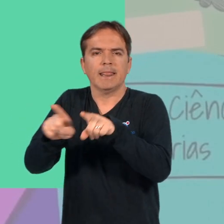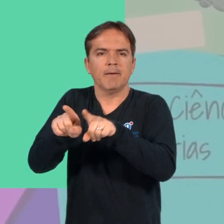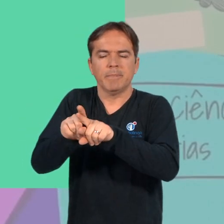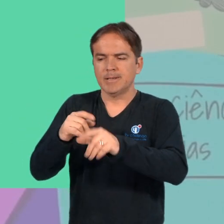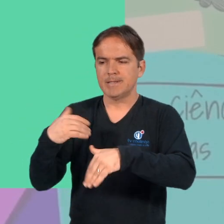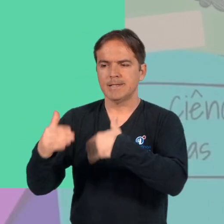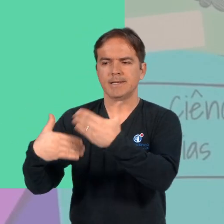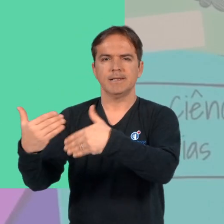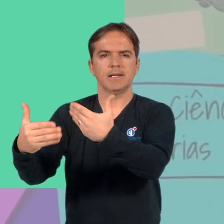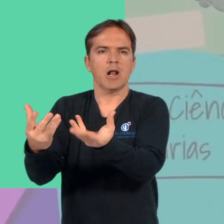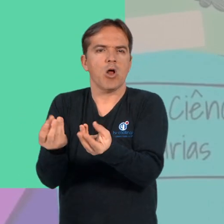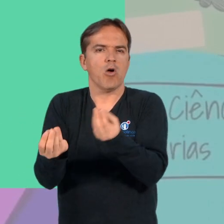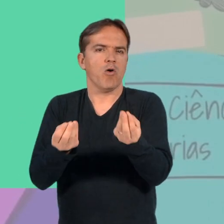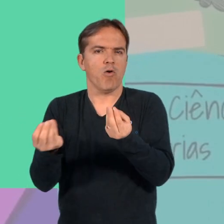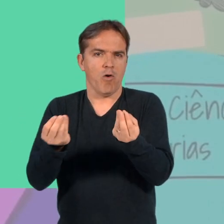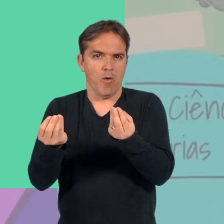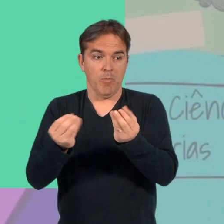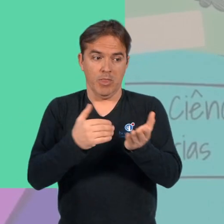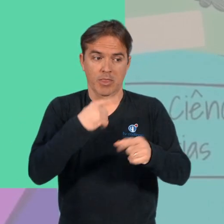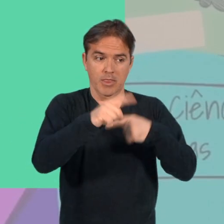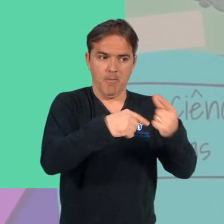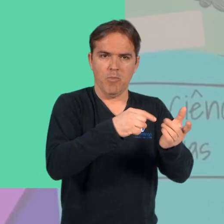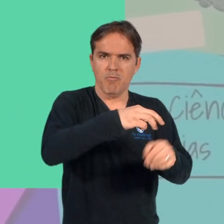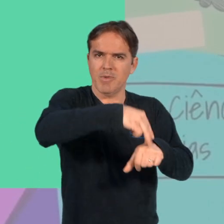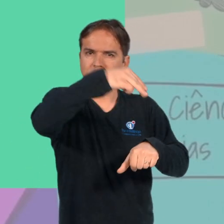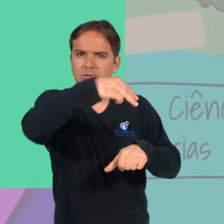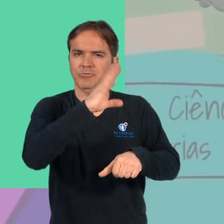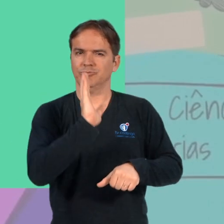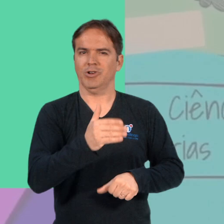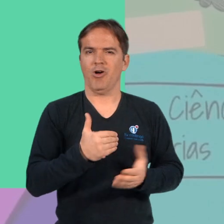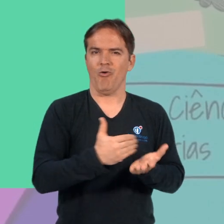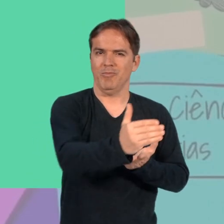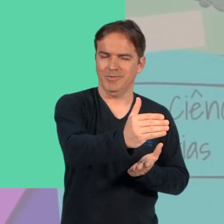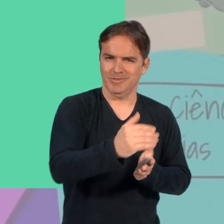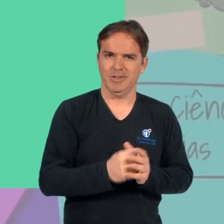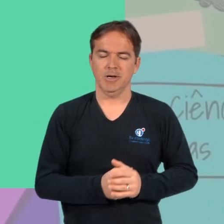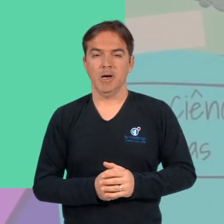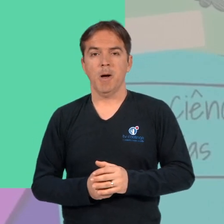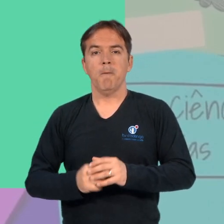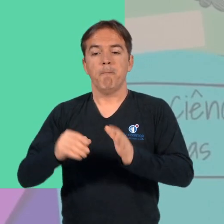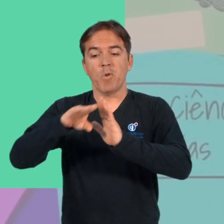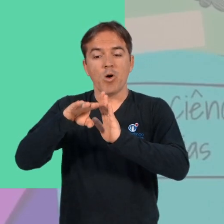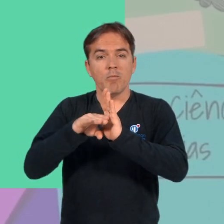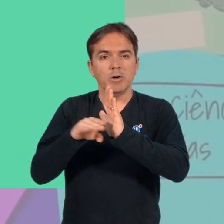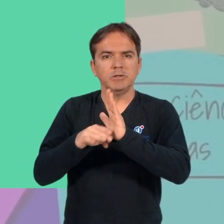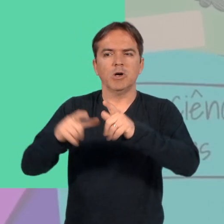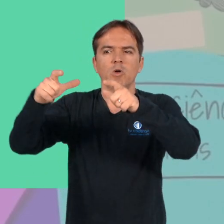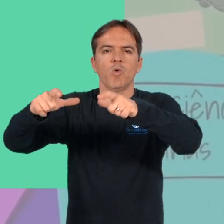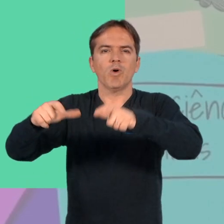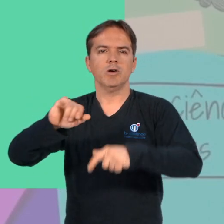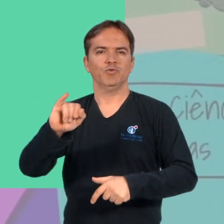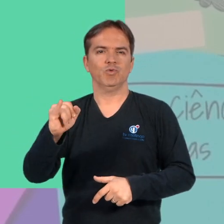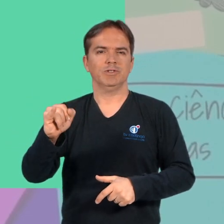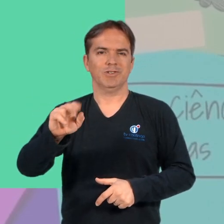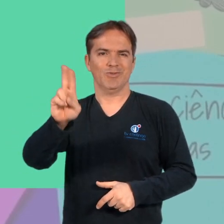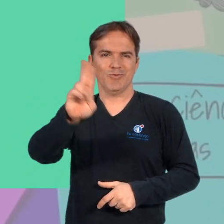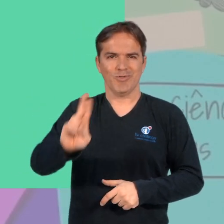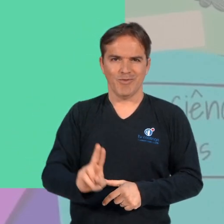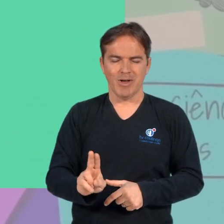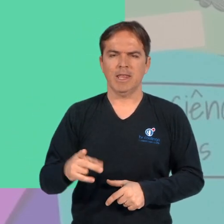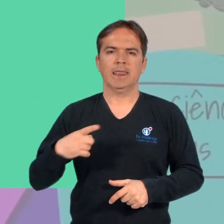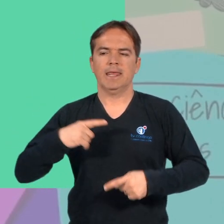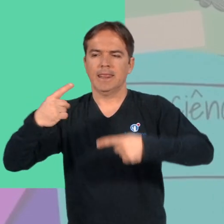recente inauguração do programa de pós-graduação. A programação vai acontecer no campus da Univasf, em Juazeiro, e conta com